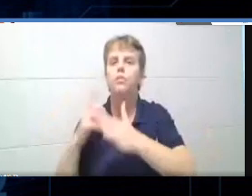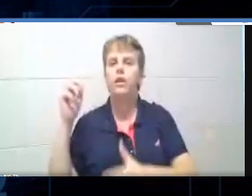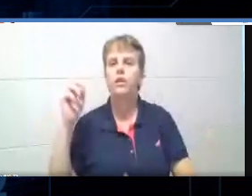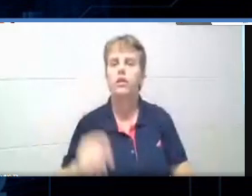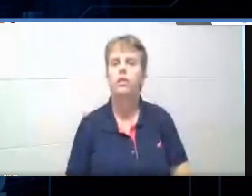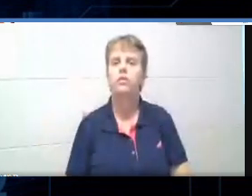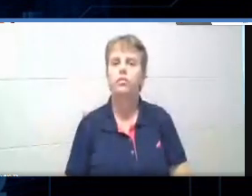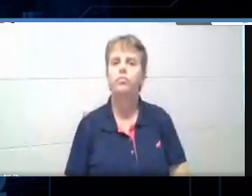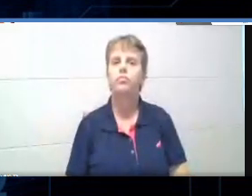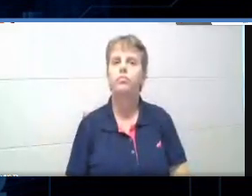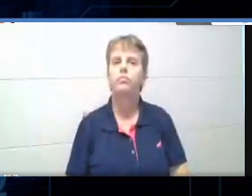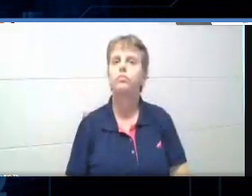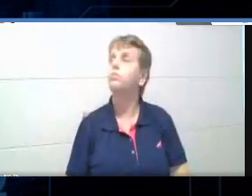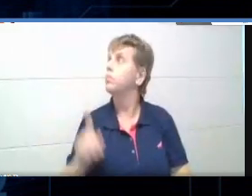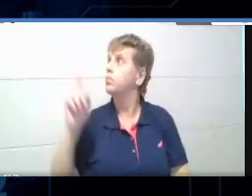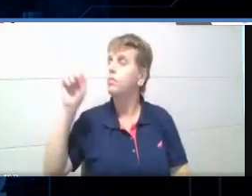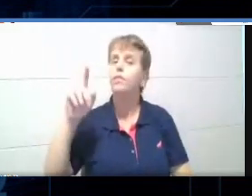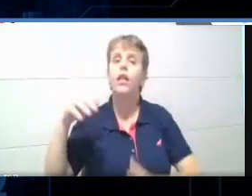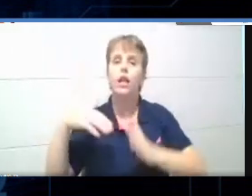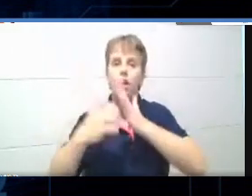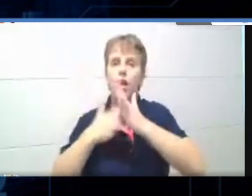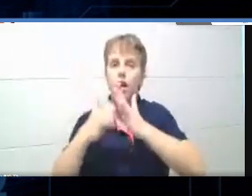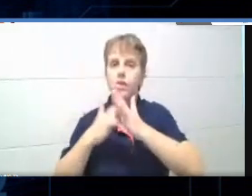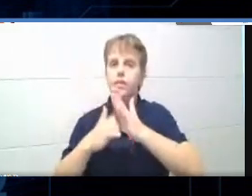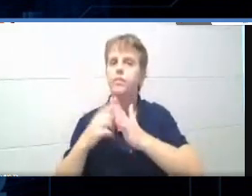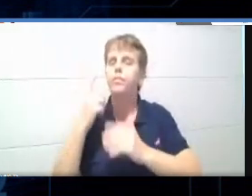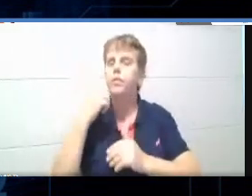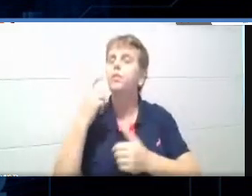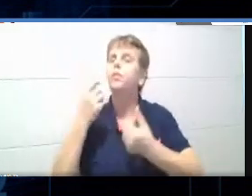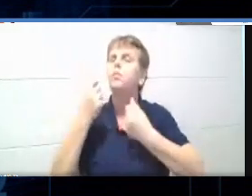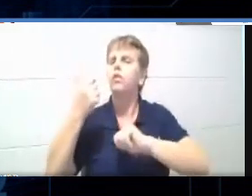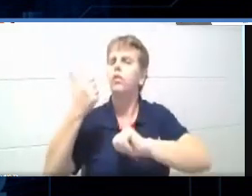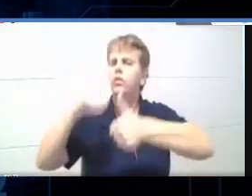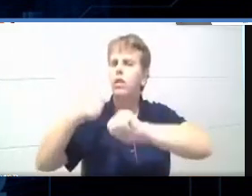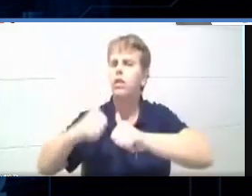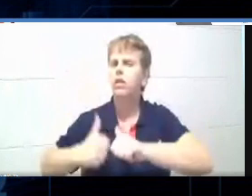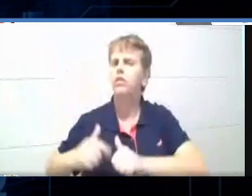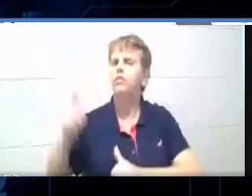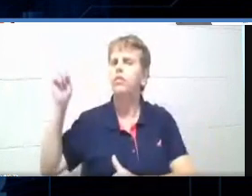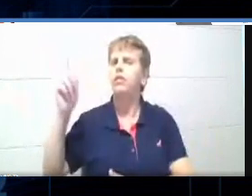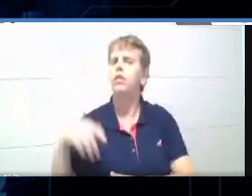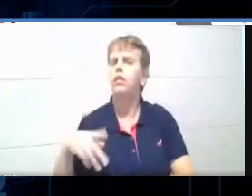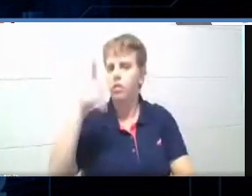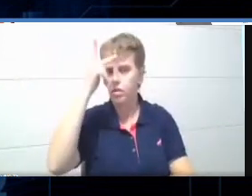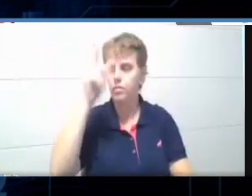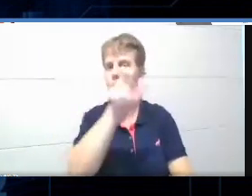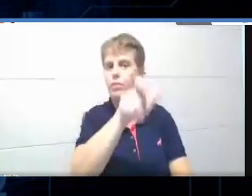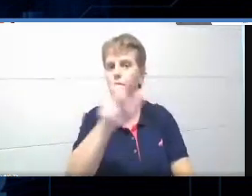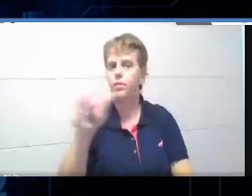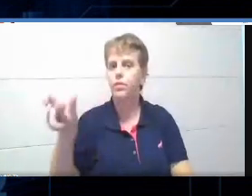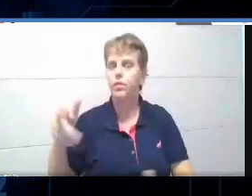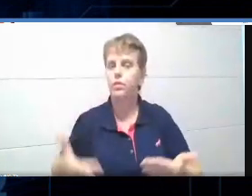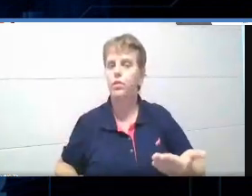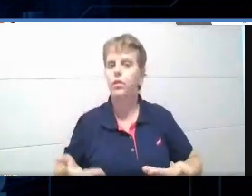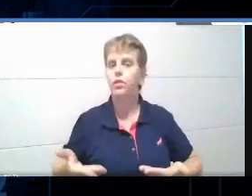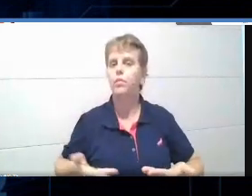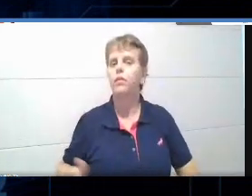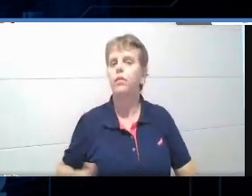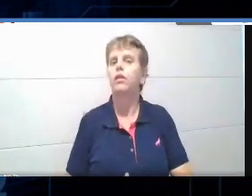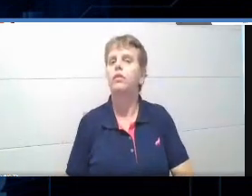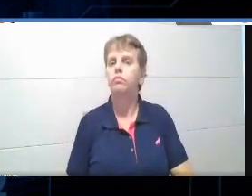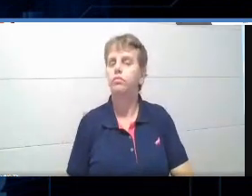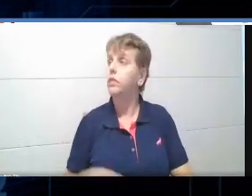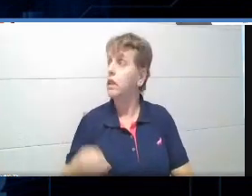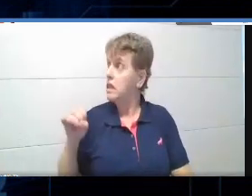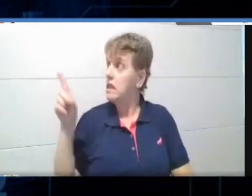É assim que as empresas avaliam os seus, os seus colaboradores. Se a empresa avalia o colaborador com